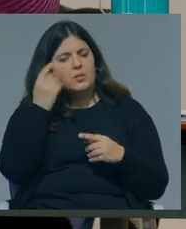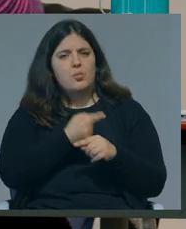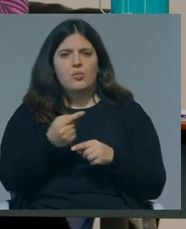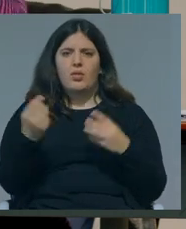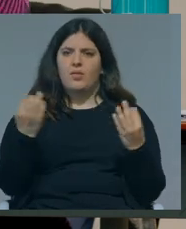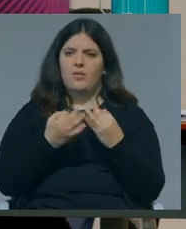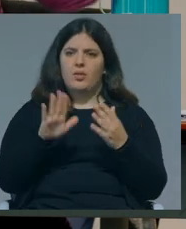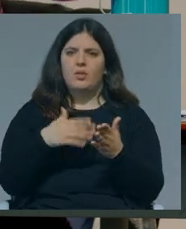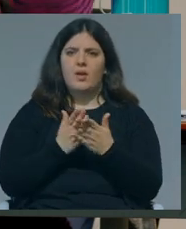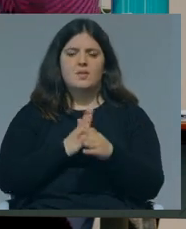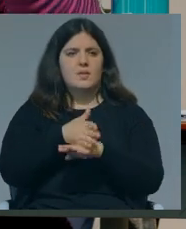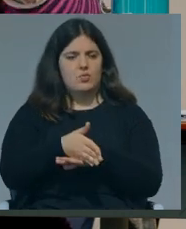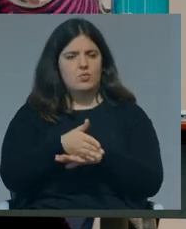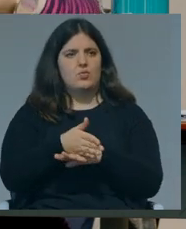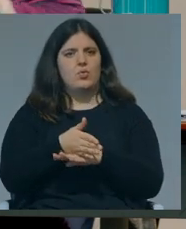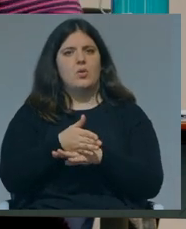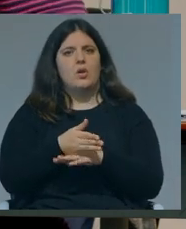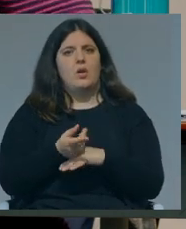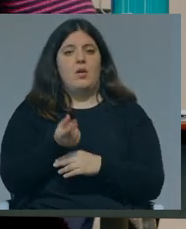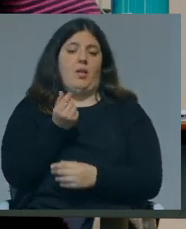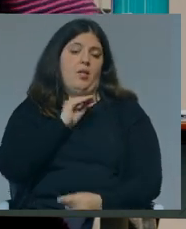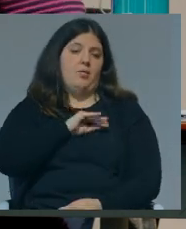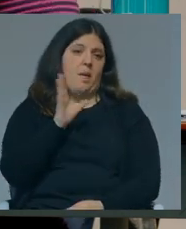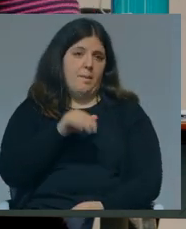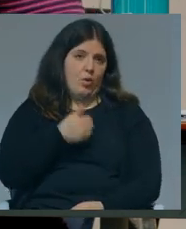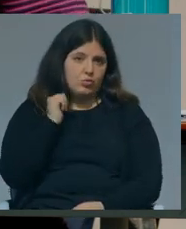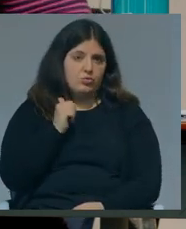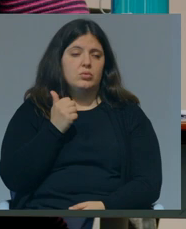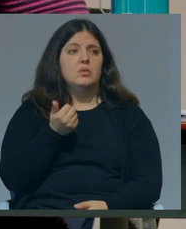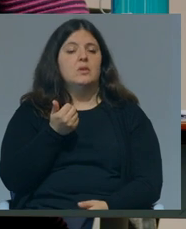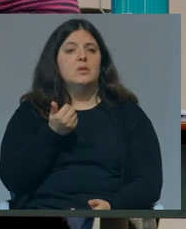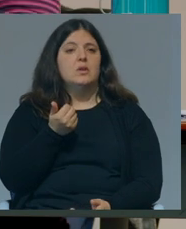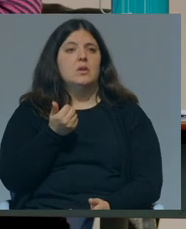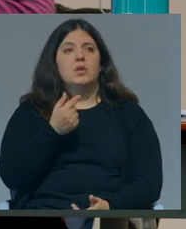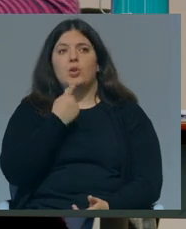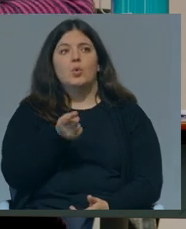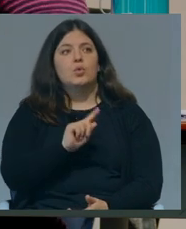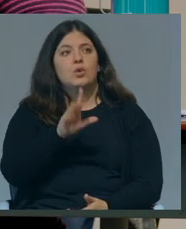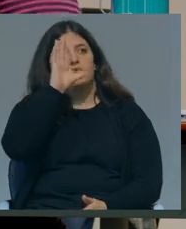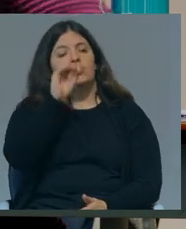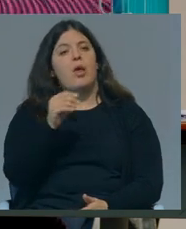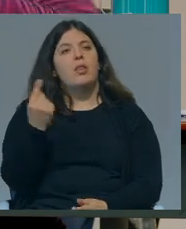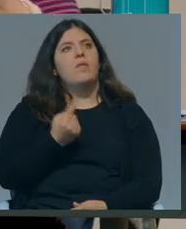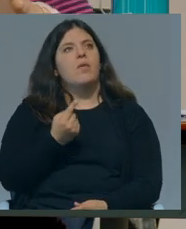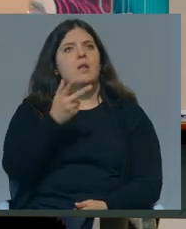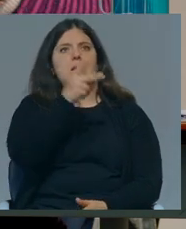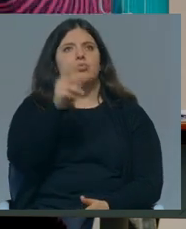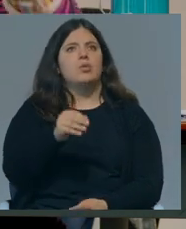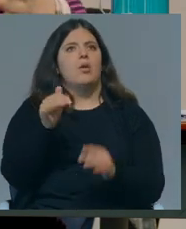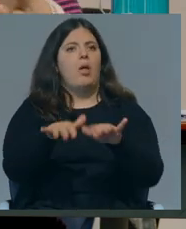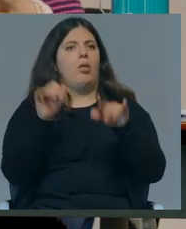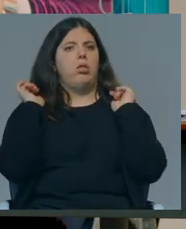facto, lhe dá acesso a rendimentos mais elevados e, portanto, eu não disse que o Estado se devia de todo